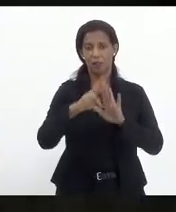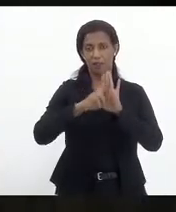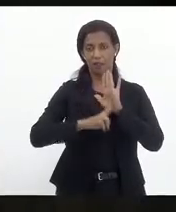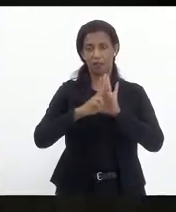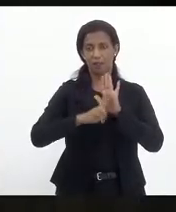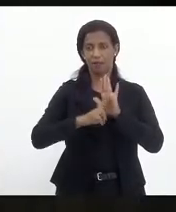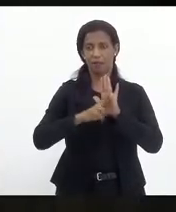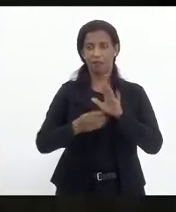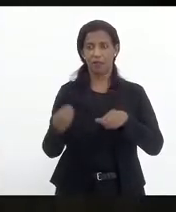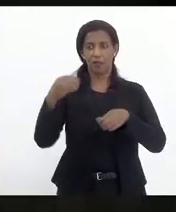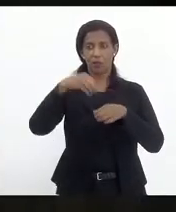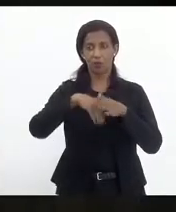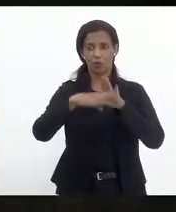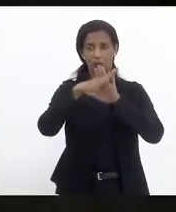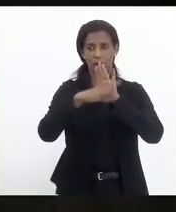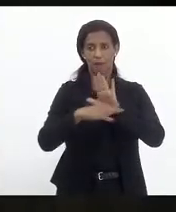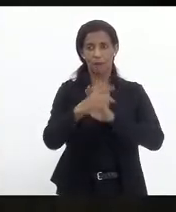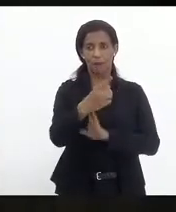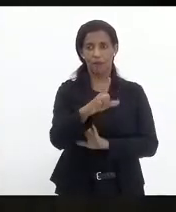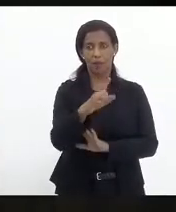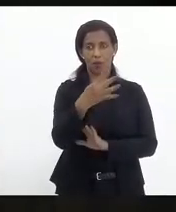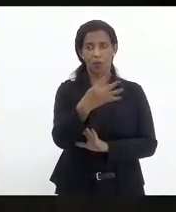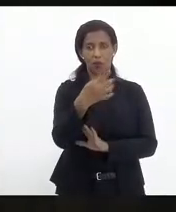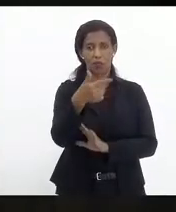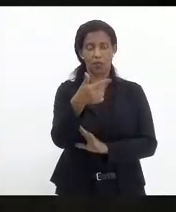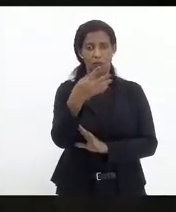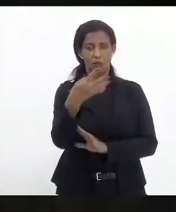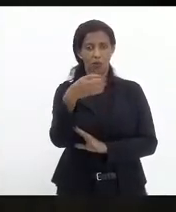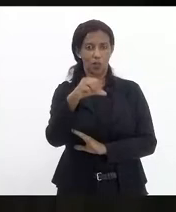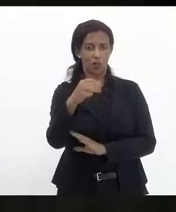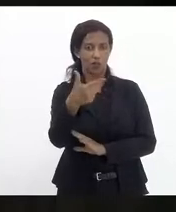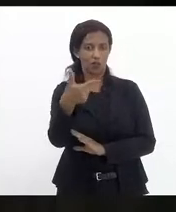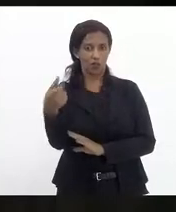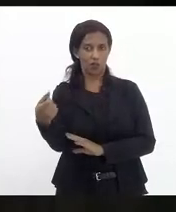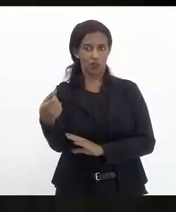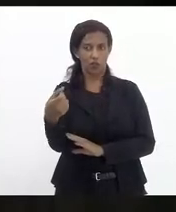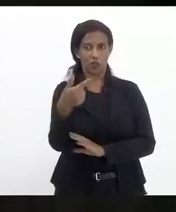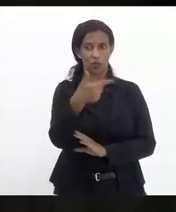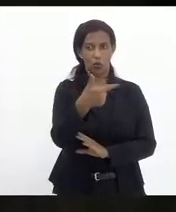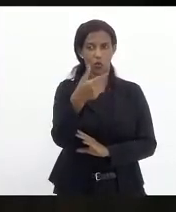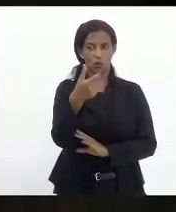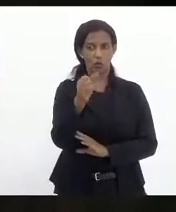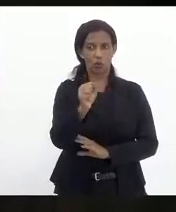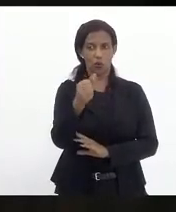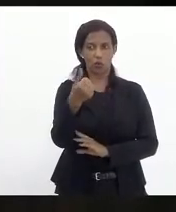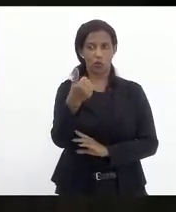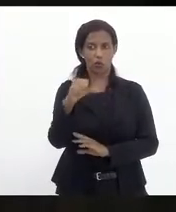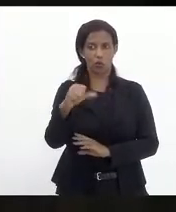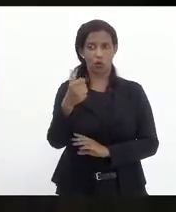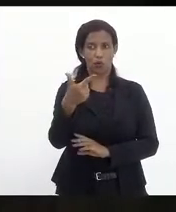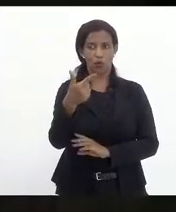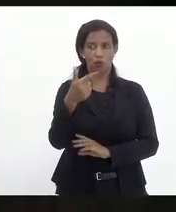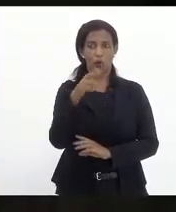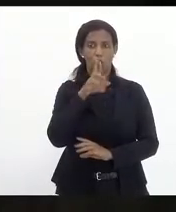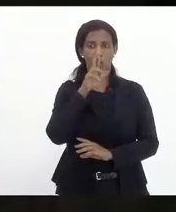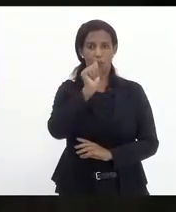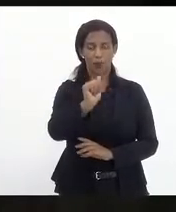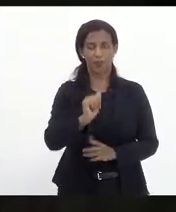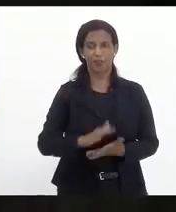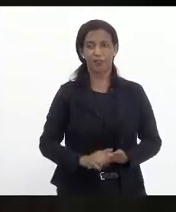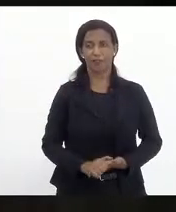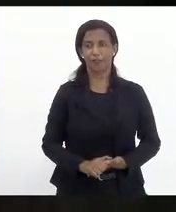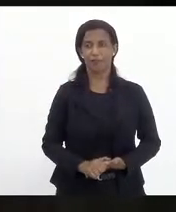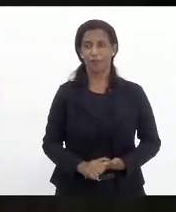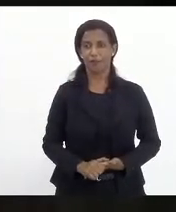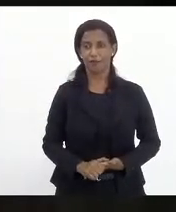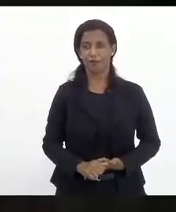Requer inclusão na ordem do dia dos projetos de lei 4249-21, 289-6-20, deputado Rodrigo Amorim, se os senhores que aprovam,